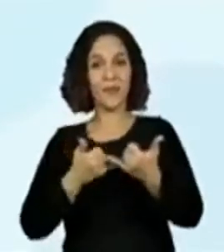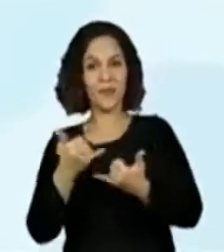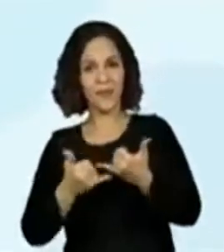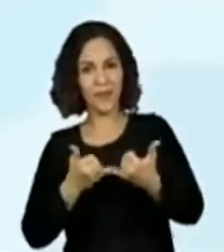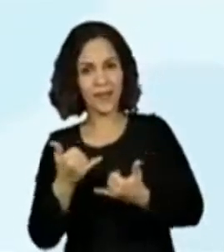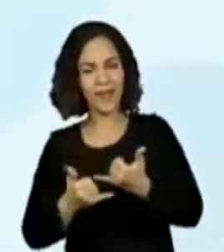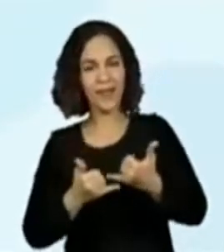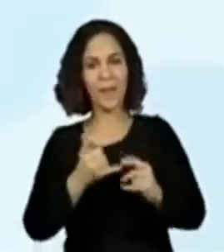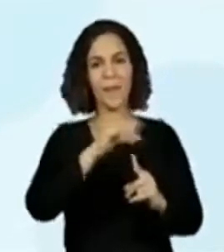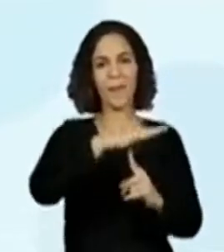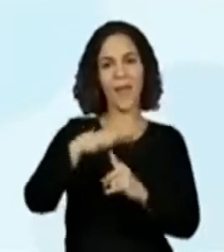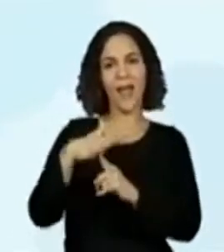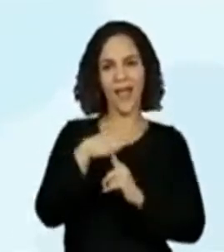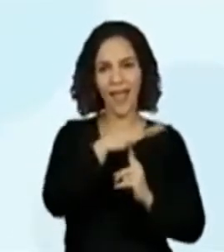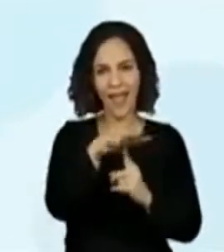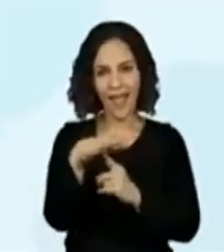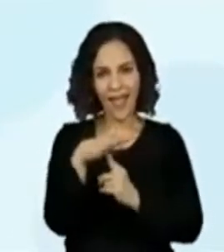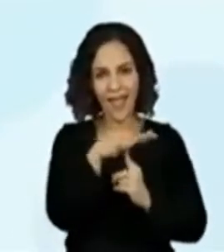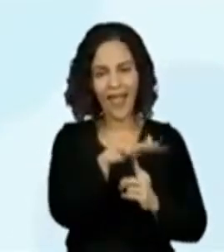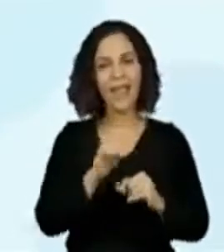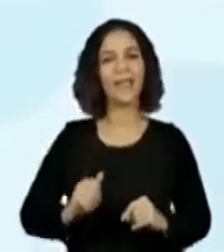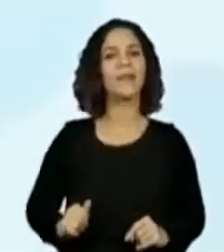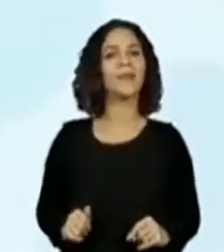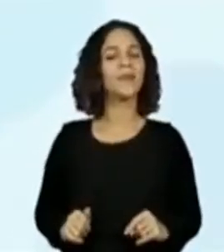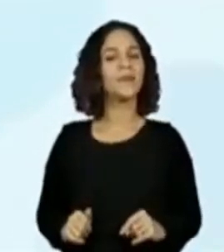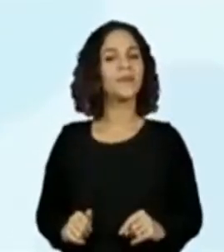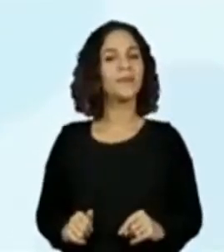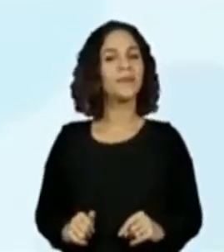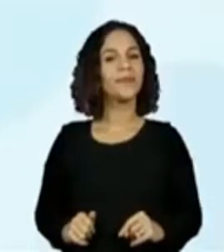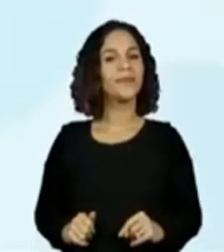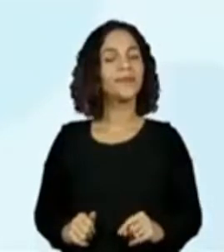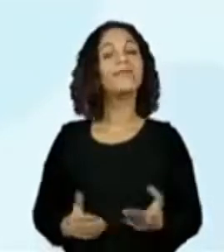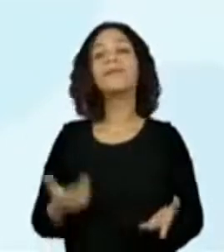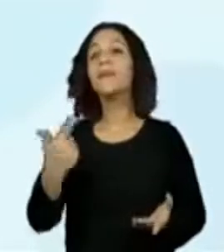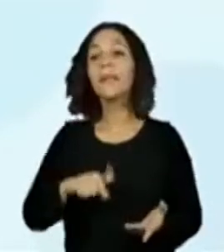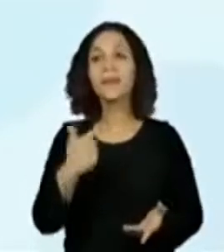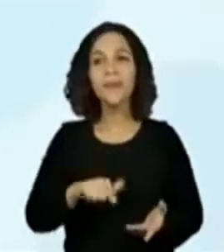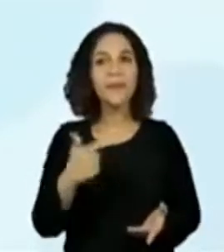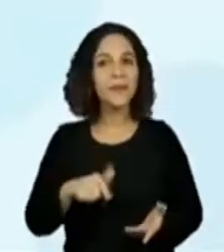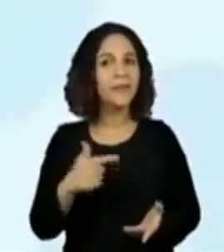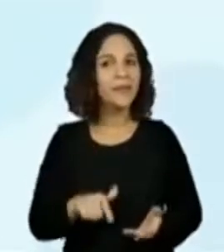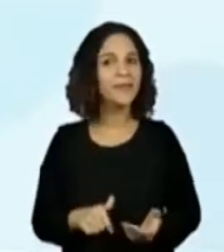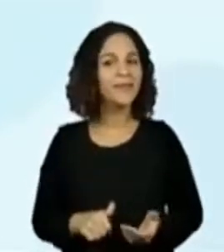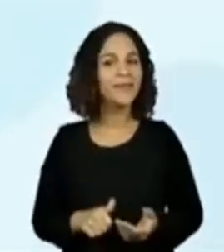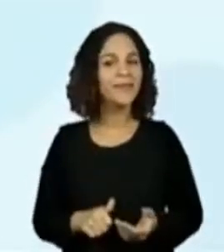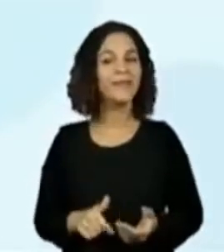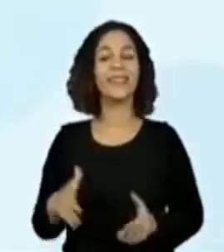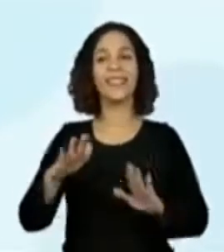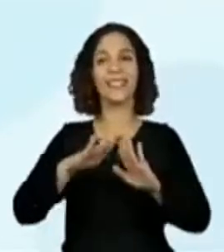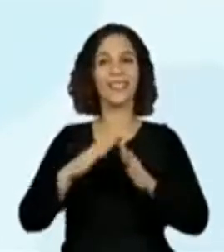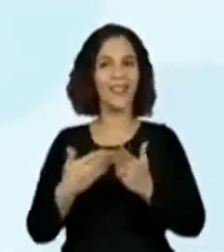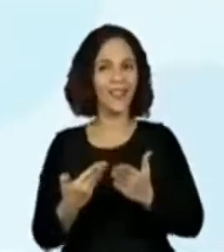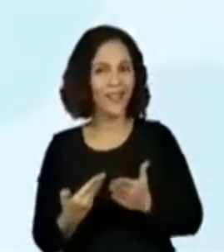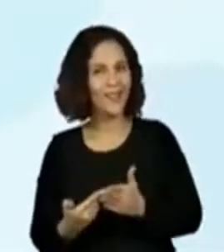parque. Olha que legal. E onde mais? Brincamos na escola. Claro que nós brincamos na